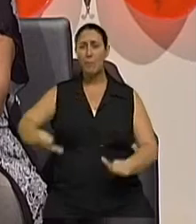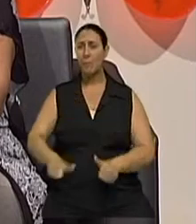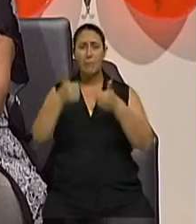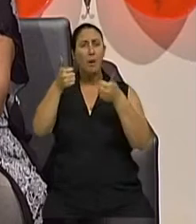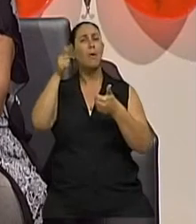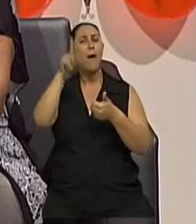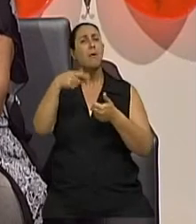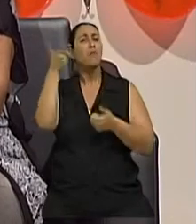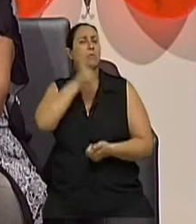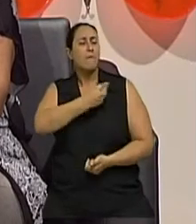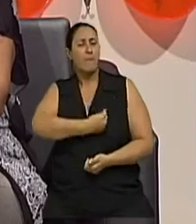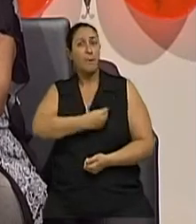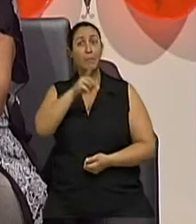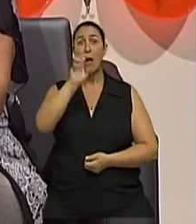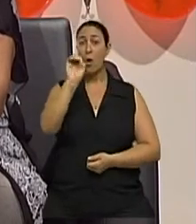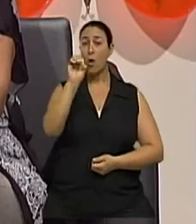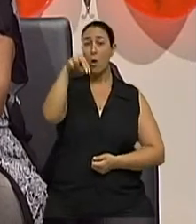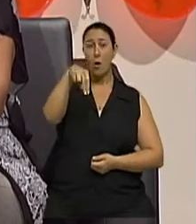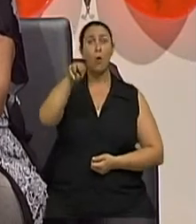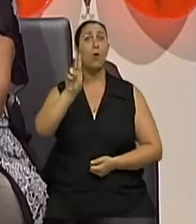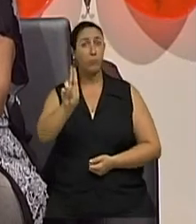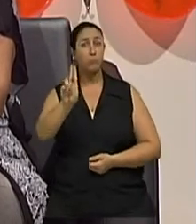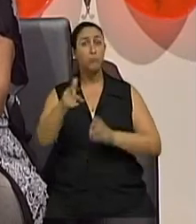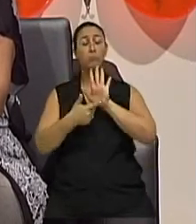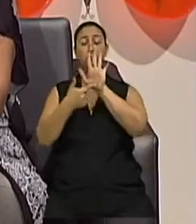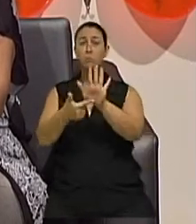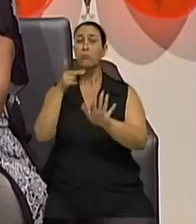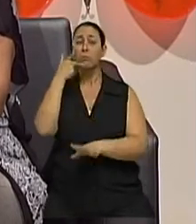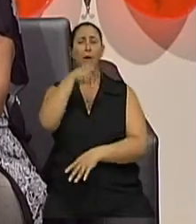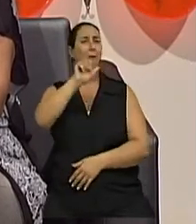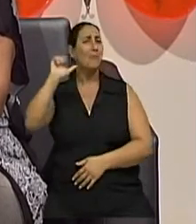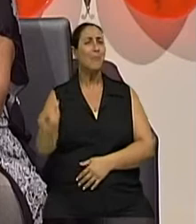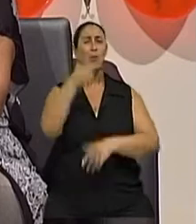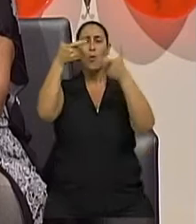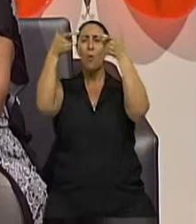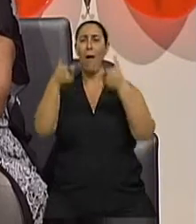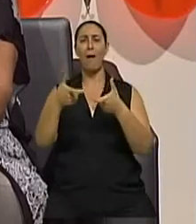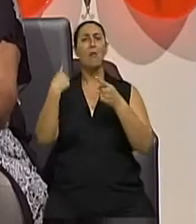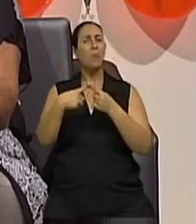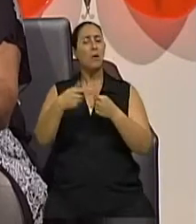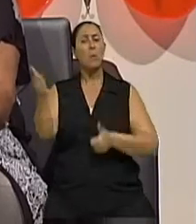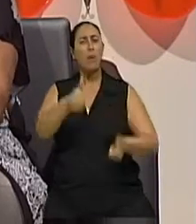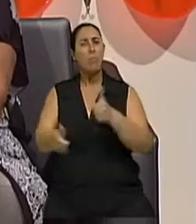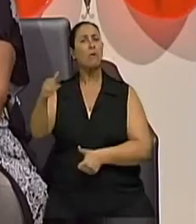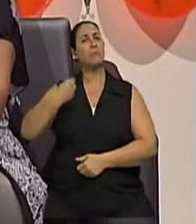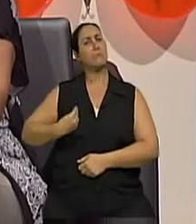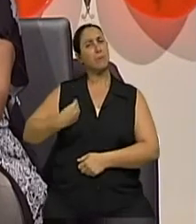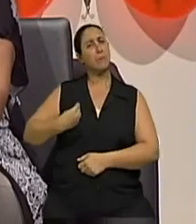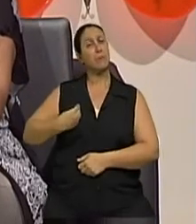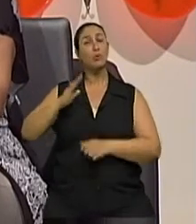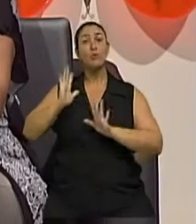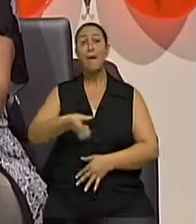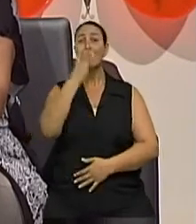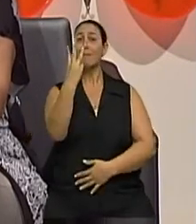Mundial das Nações Unidas, a ONU, como a metrópole número um em qualidade de vida do Brasil por três vezes.